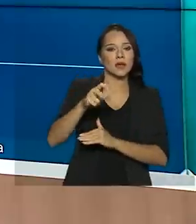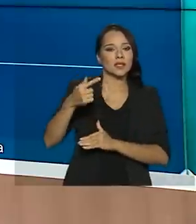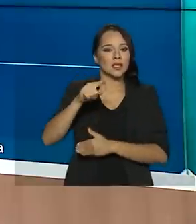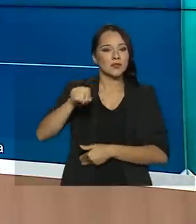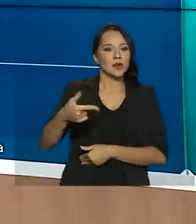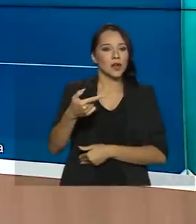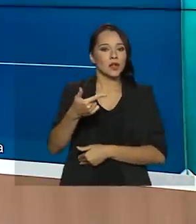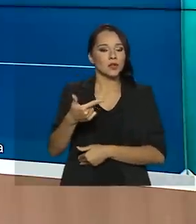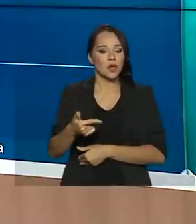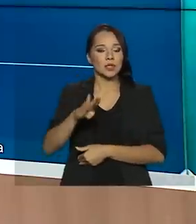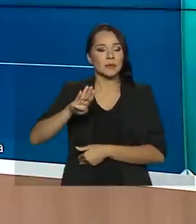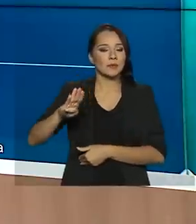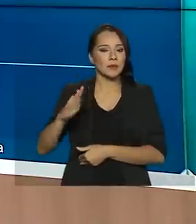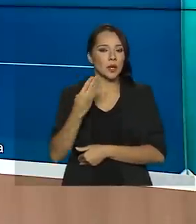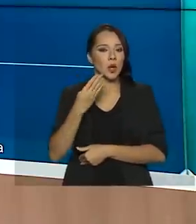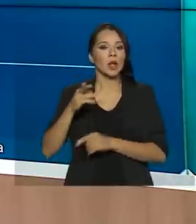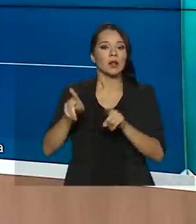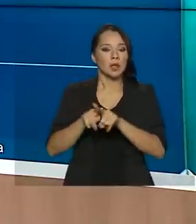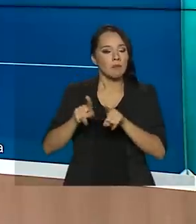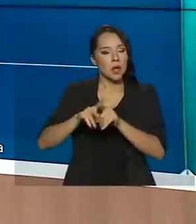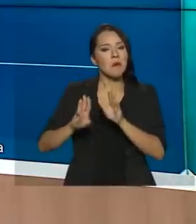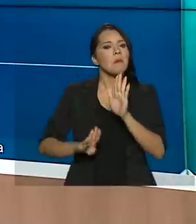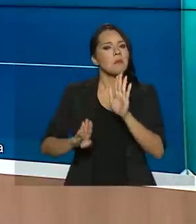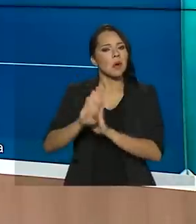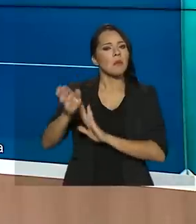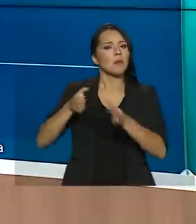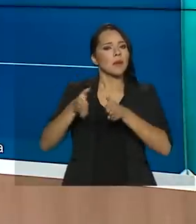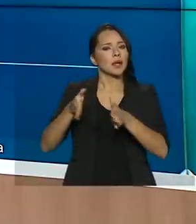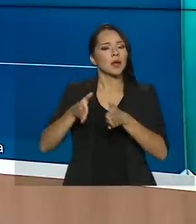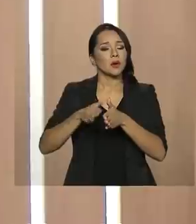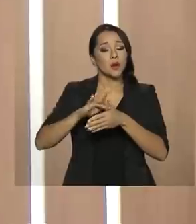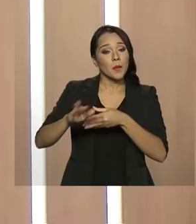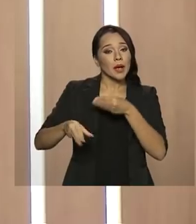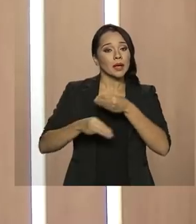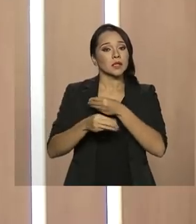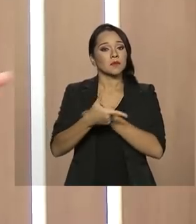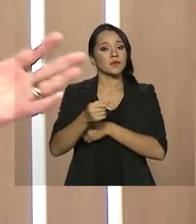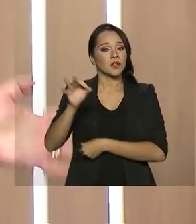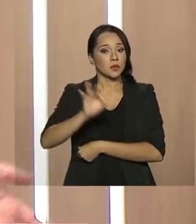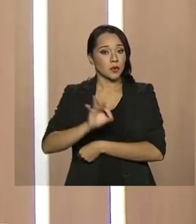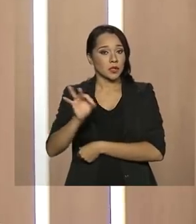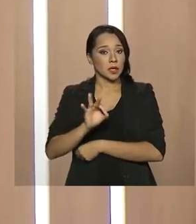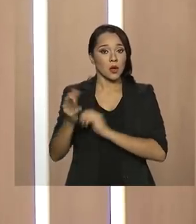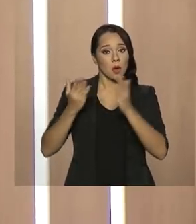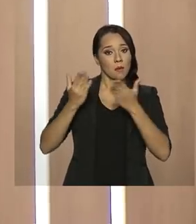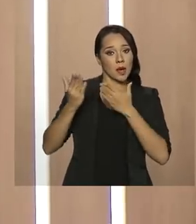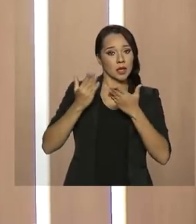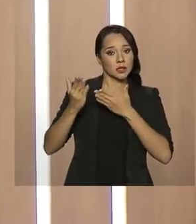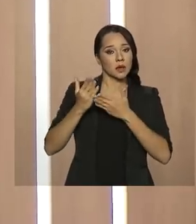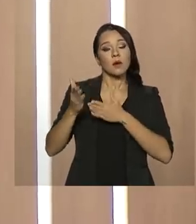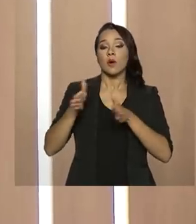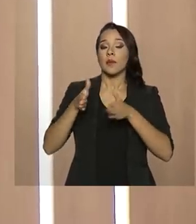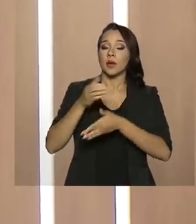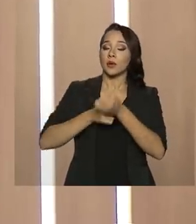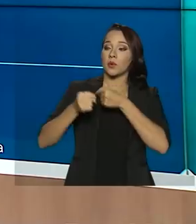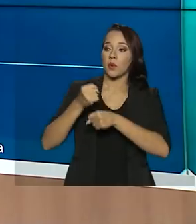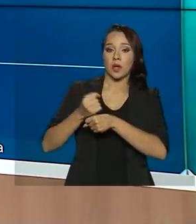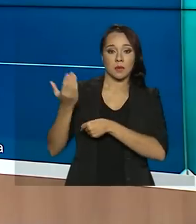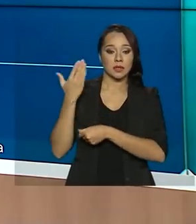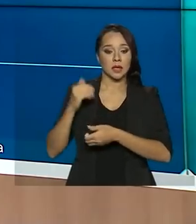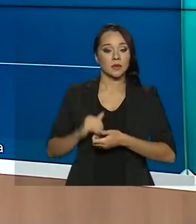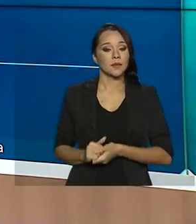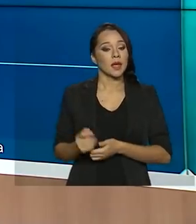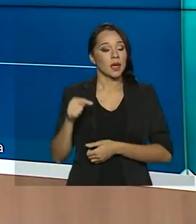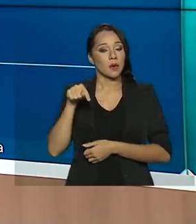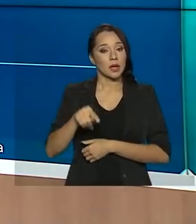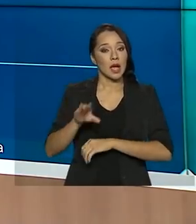,2 bilhões, que também é recorde para o período, e um acréscimo de 20% em relação ao período anterior, enquanto